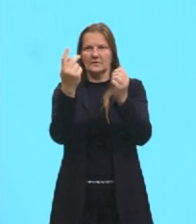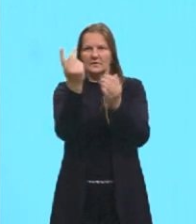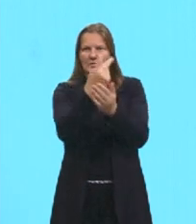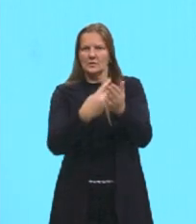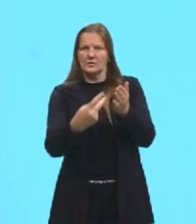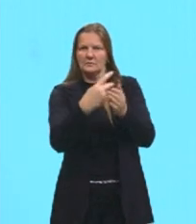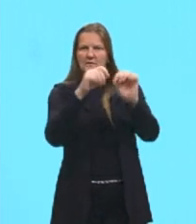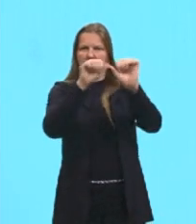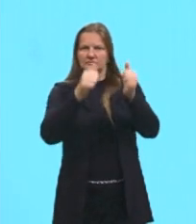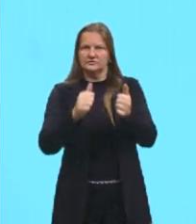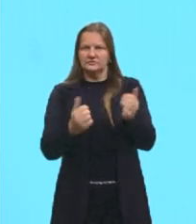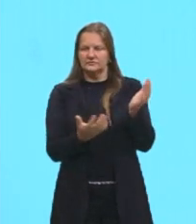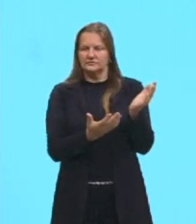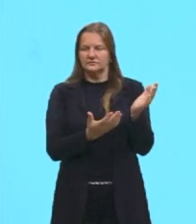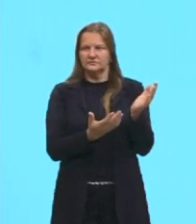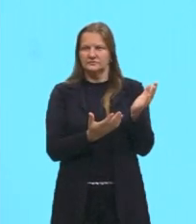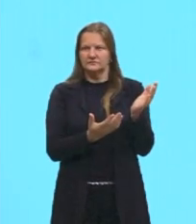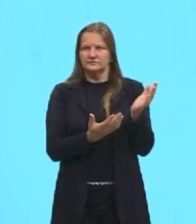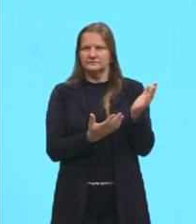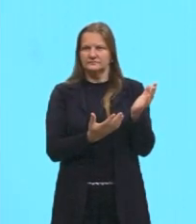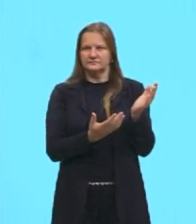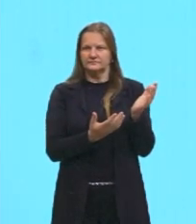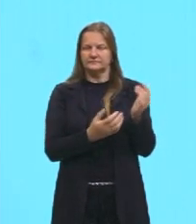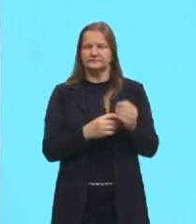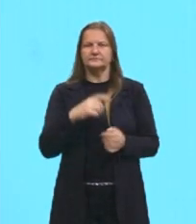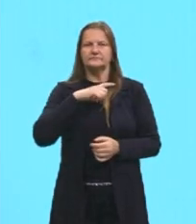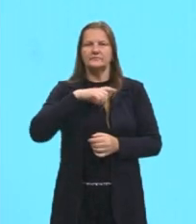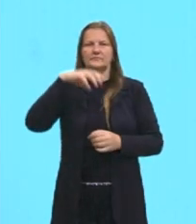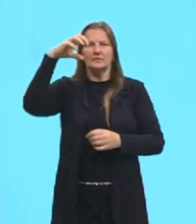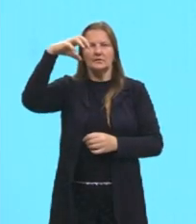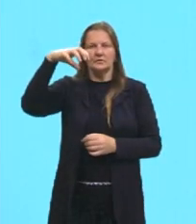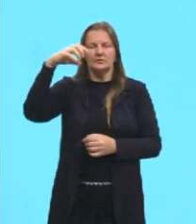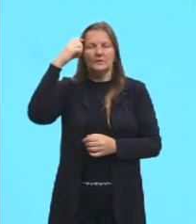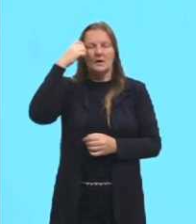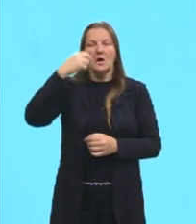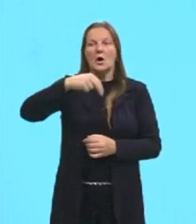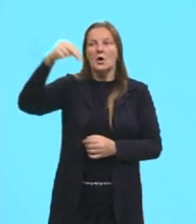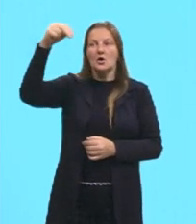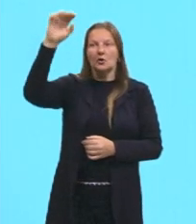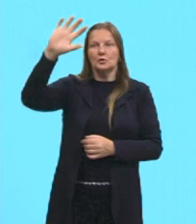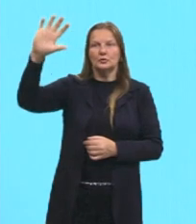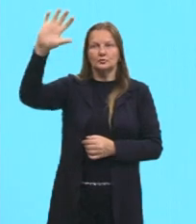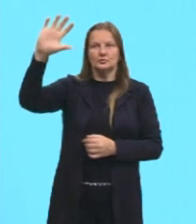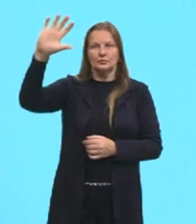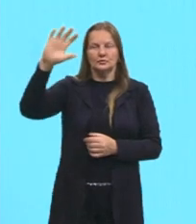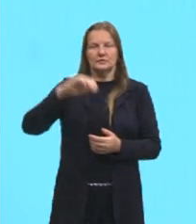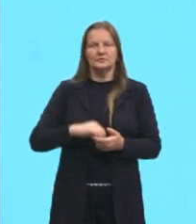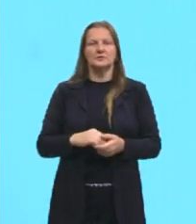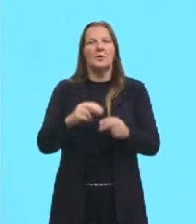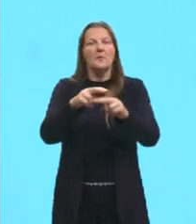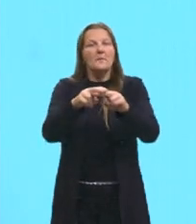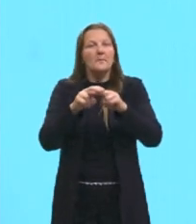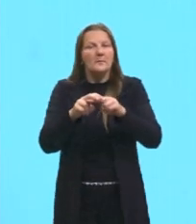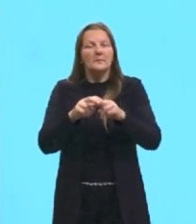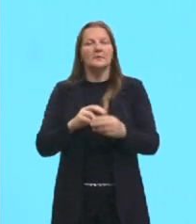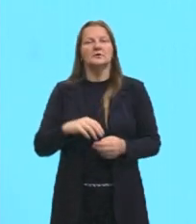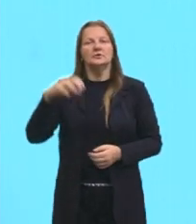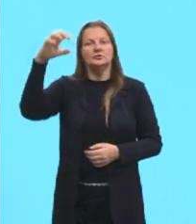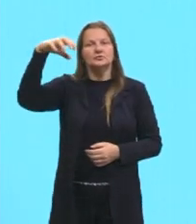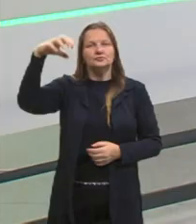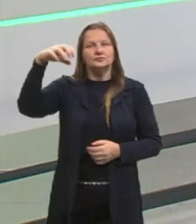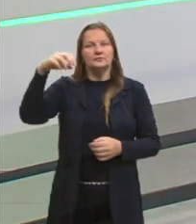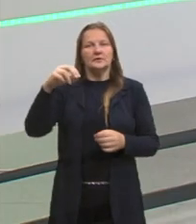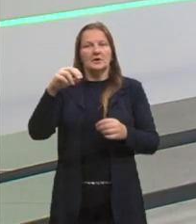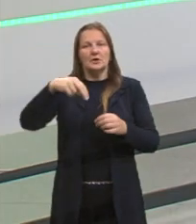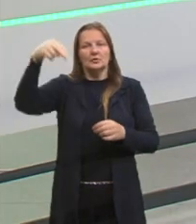principalmente é o que segura a chuva no Nordeste, tá, pessoal? É o que faz com que nós não tenhamos, por exemplo, chuvas